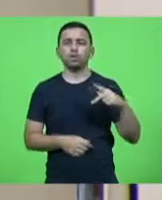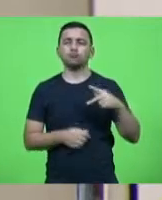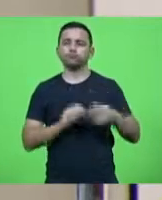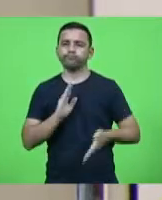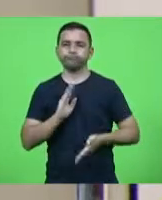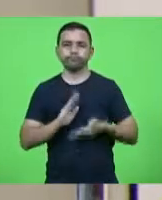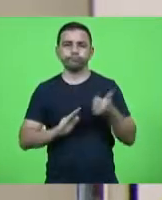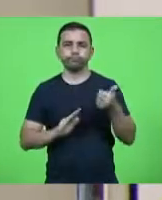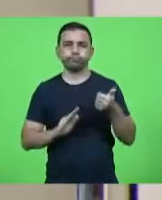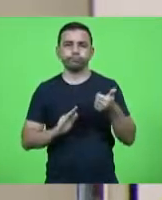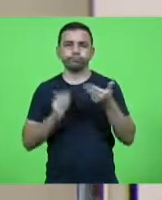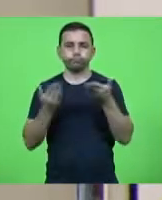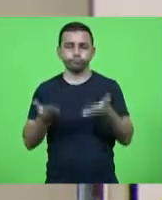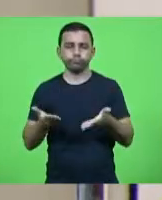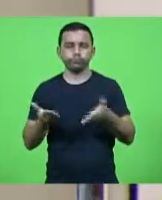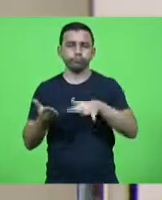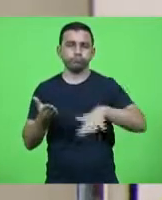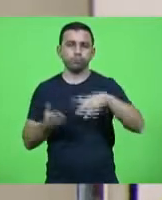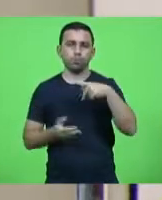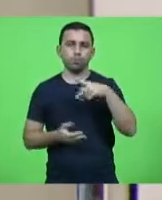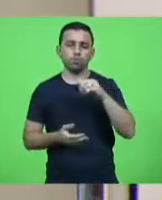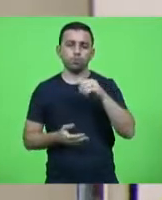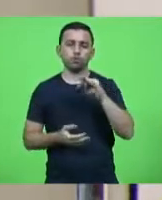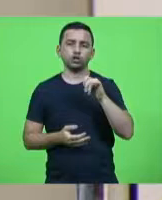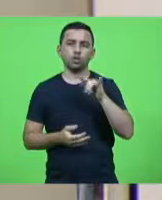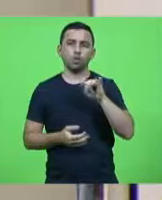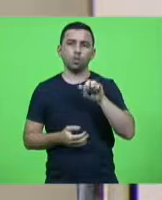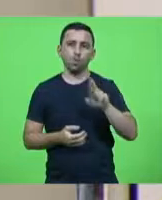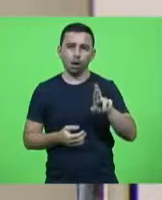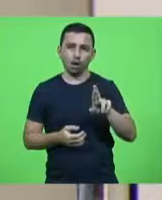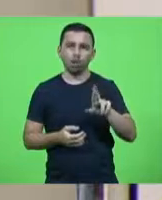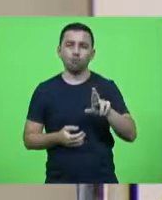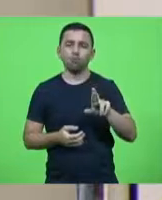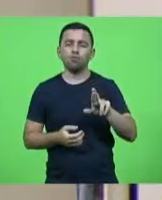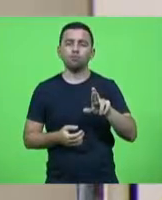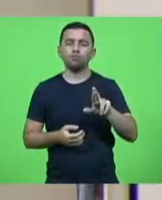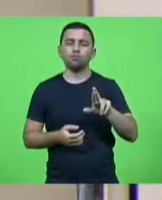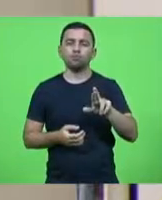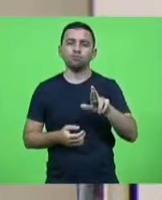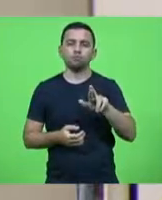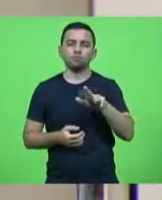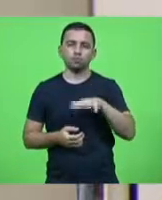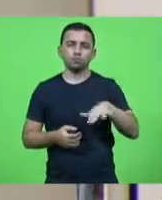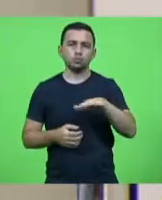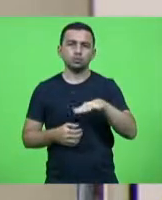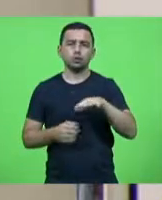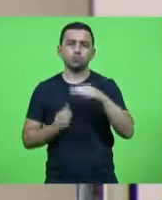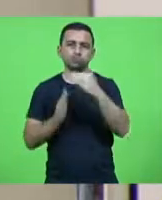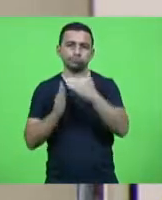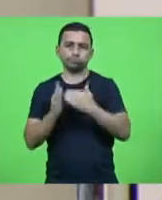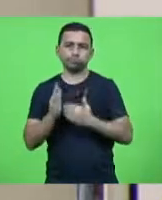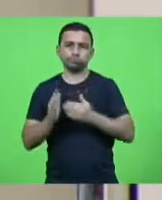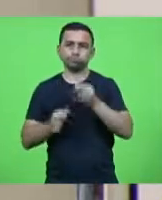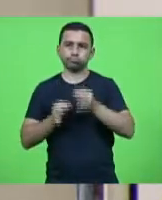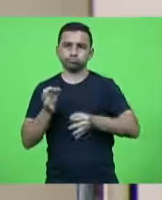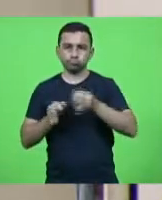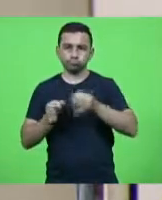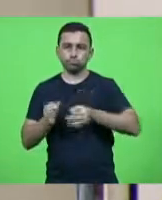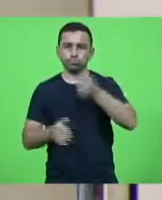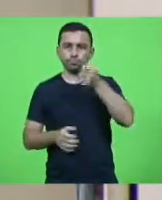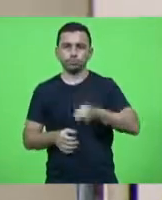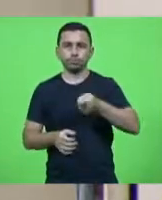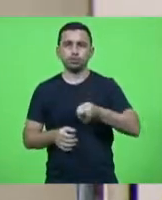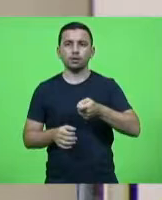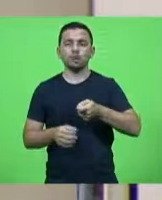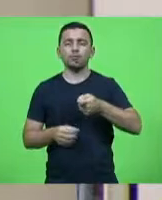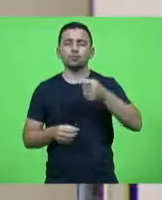Bacia Potiguar próximo a Fernando de Noronha do processo de leilão para exploração de petróleo e gás.